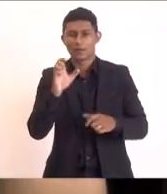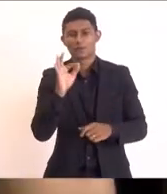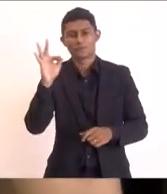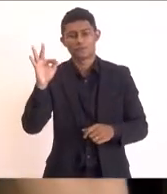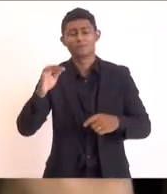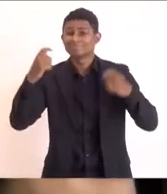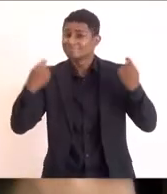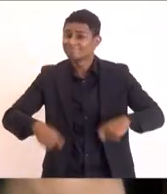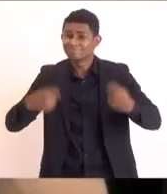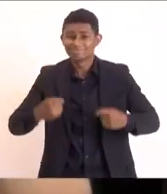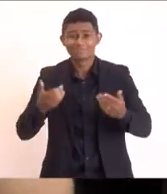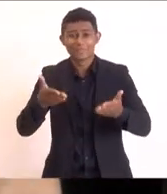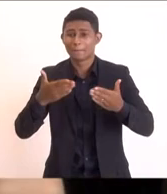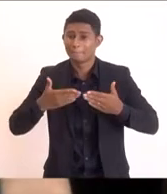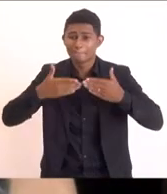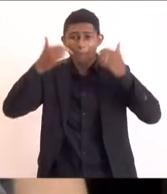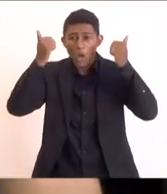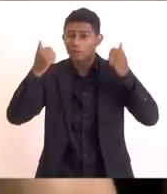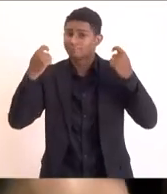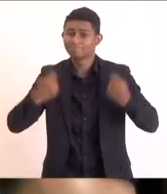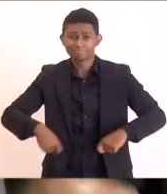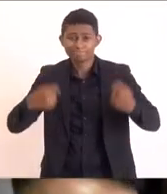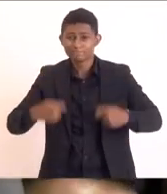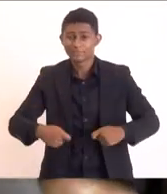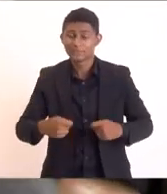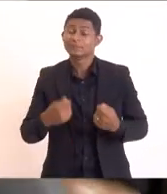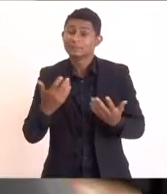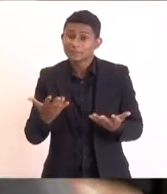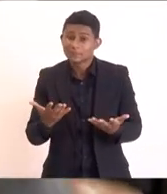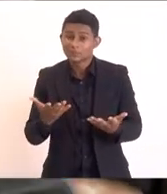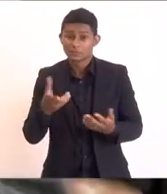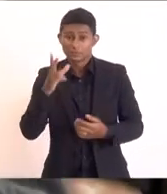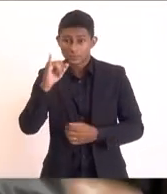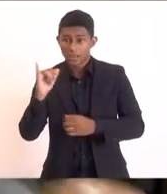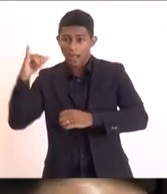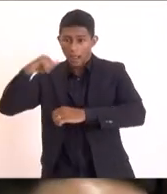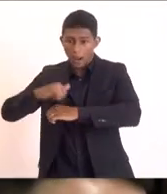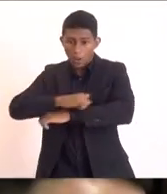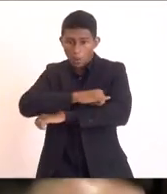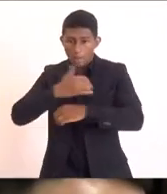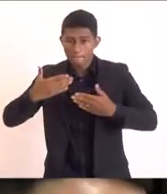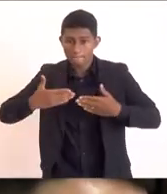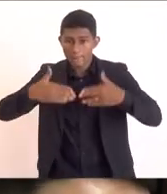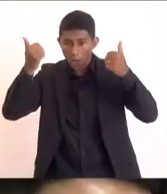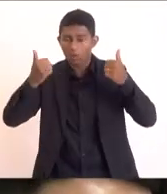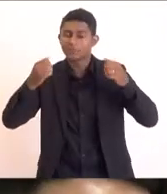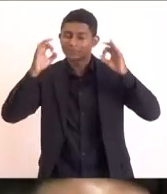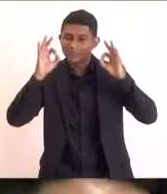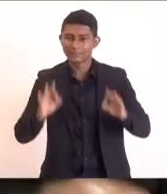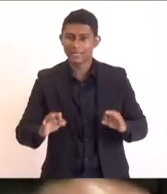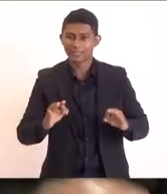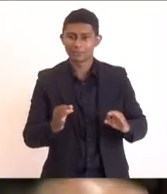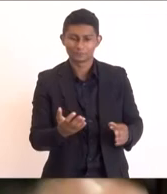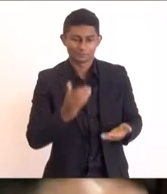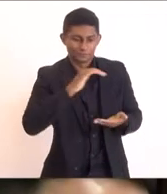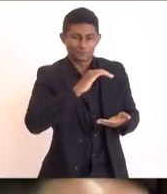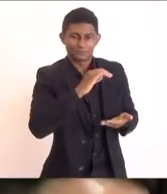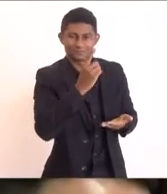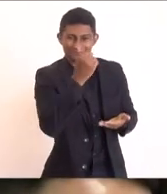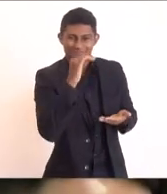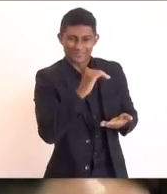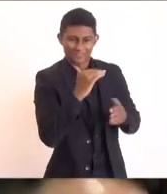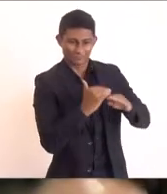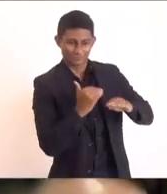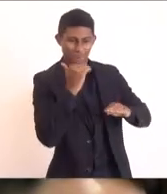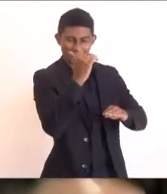desse aeroporto com certeza para o fundo soberano para esse projeto ele vai ser um marco fundamental uma